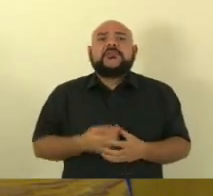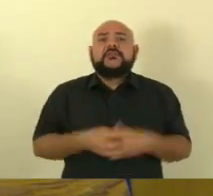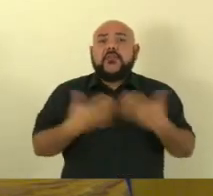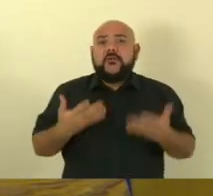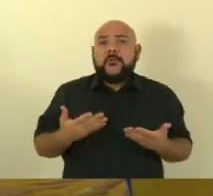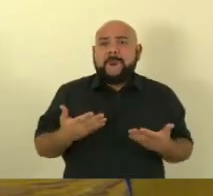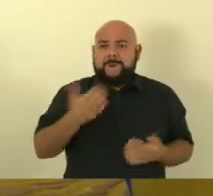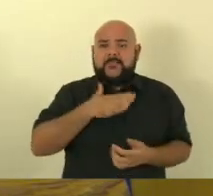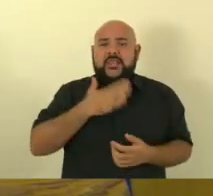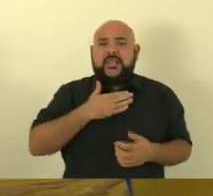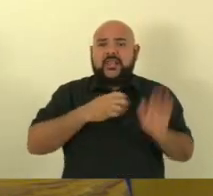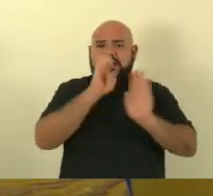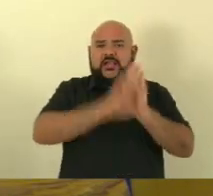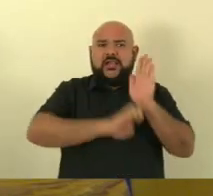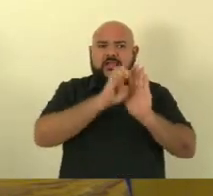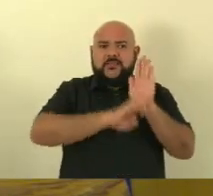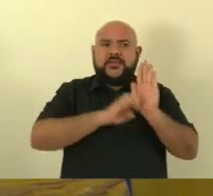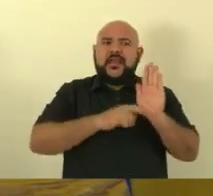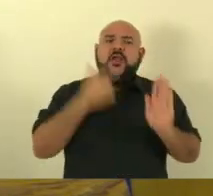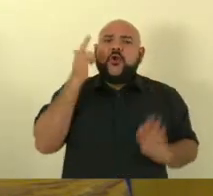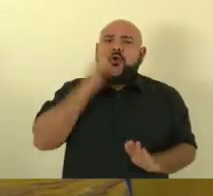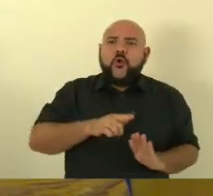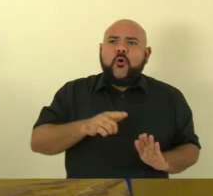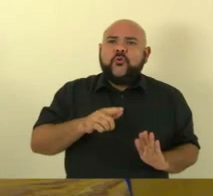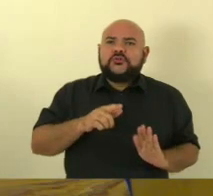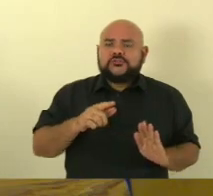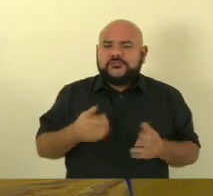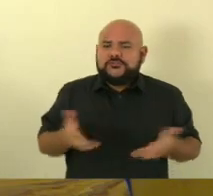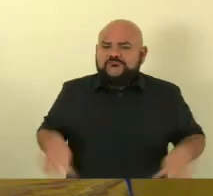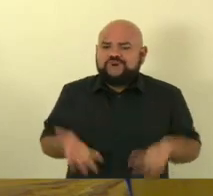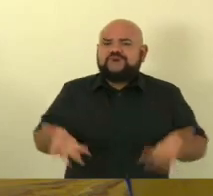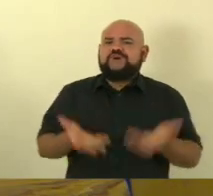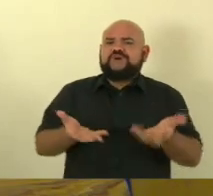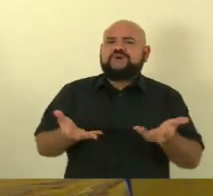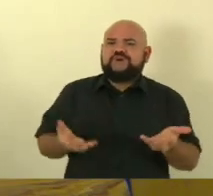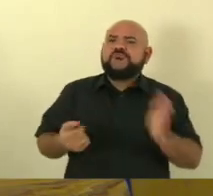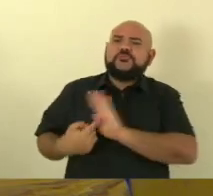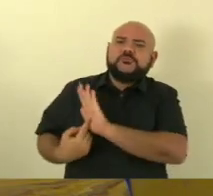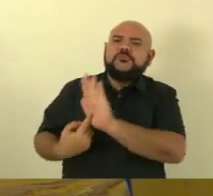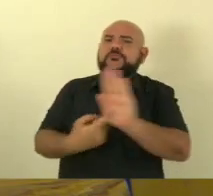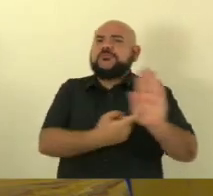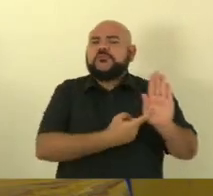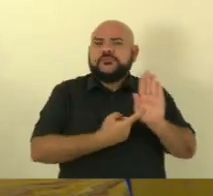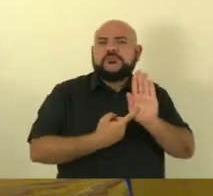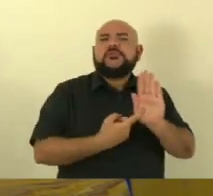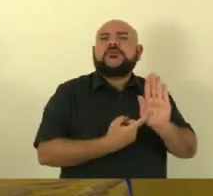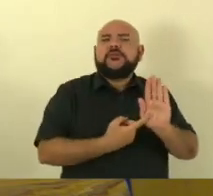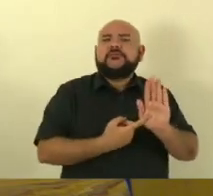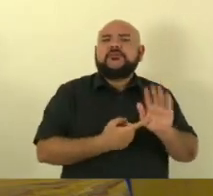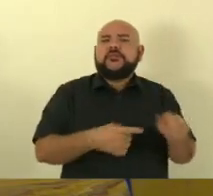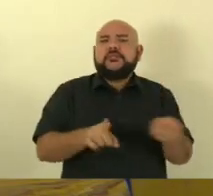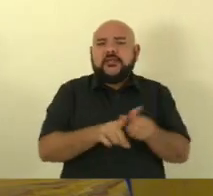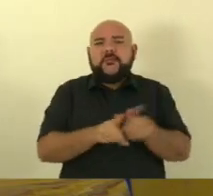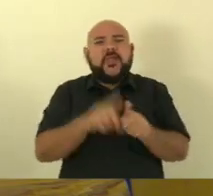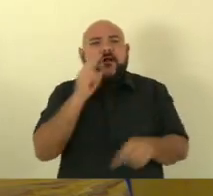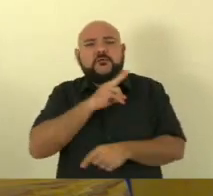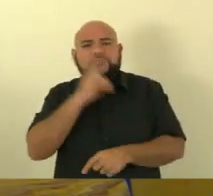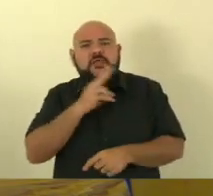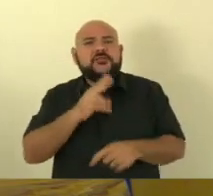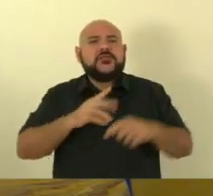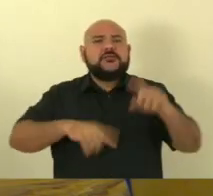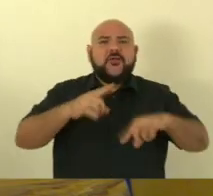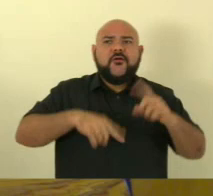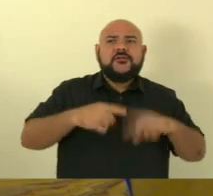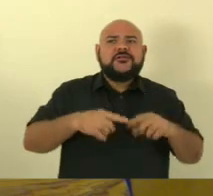substância na LDO em termos de transparência e em termos de prioridade de recursos foram simplesmente